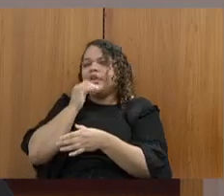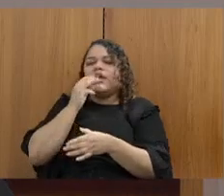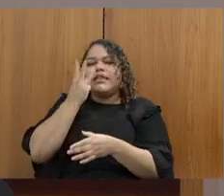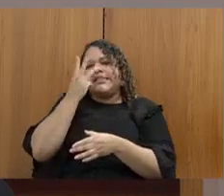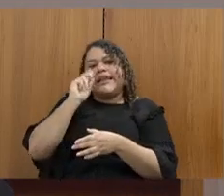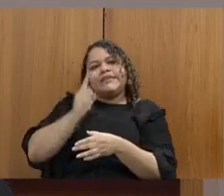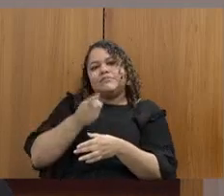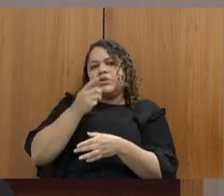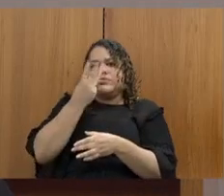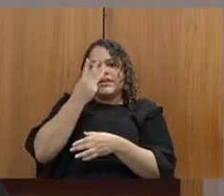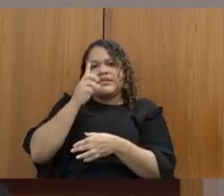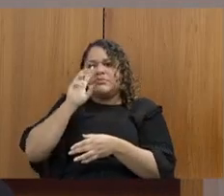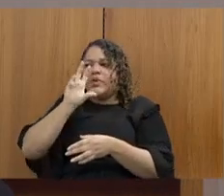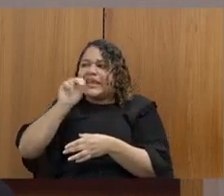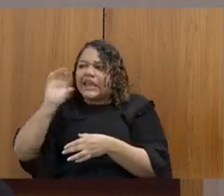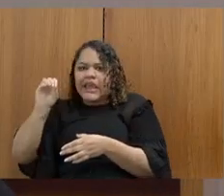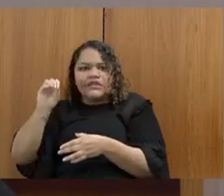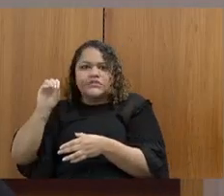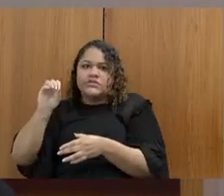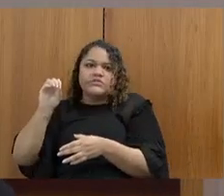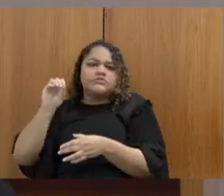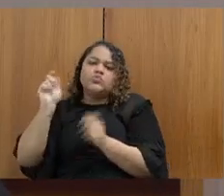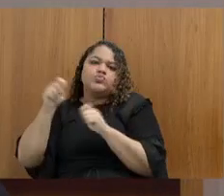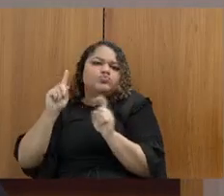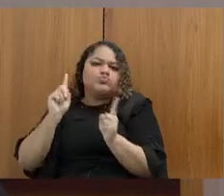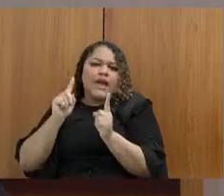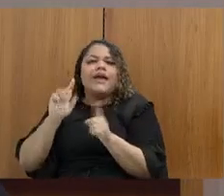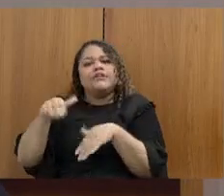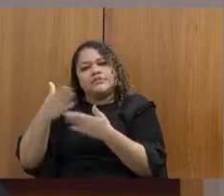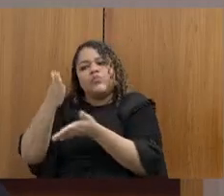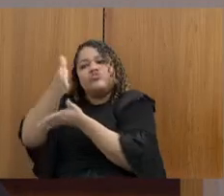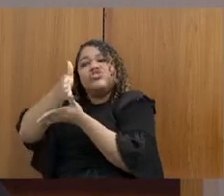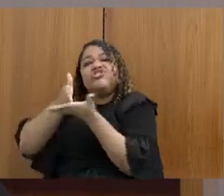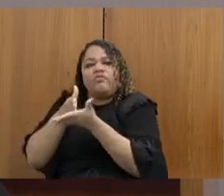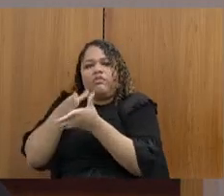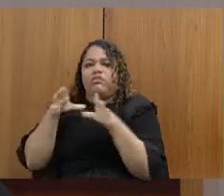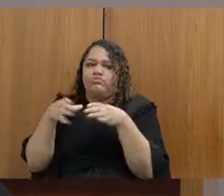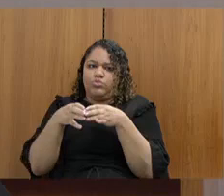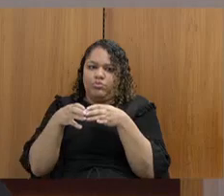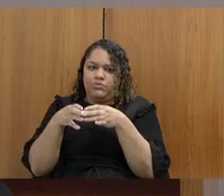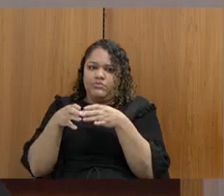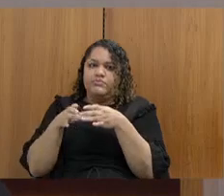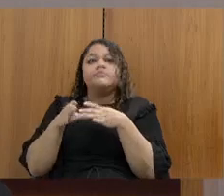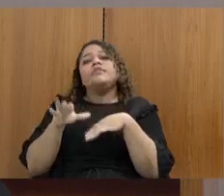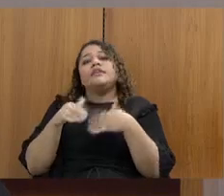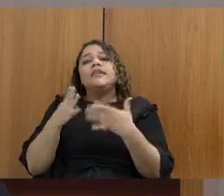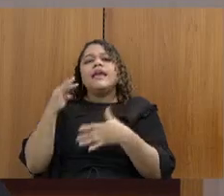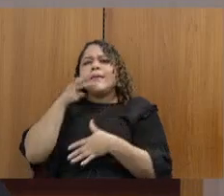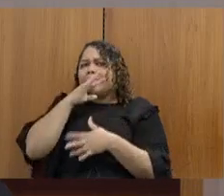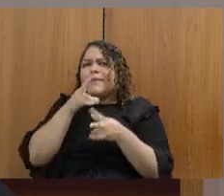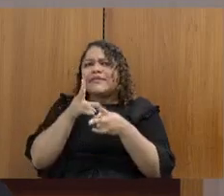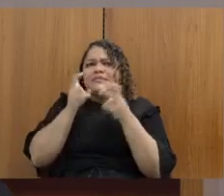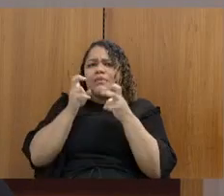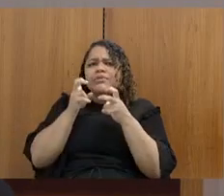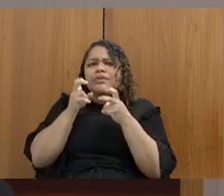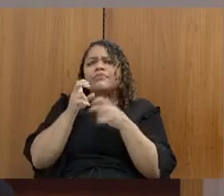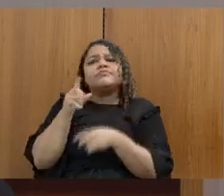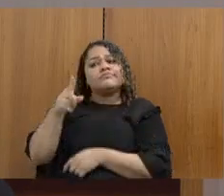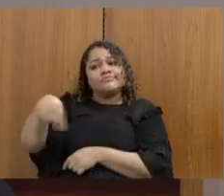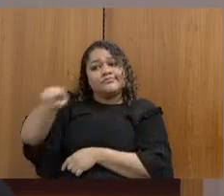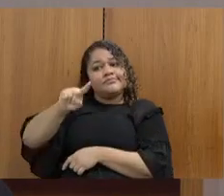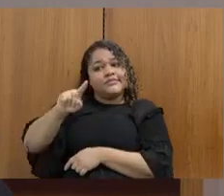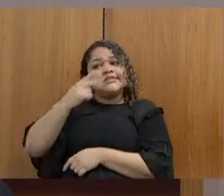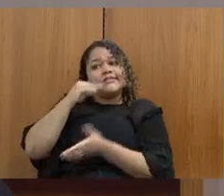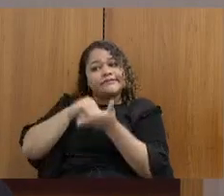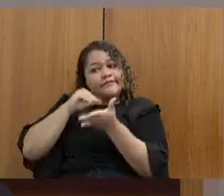.500 pessoas, essa turma é dividida. O que a gente percebe é, muitas vezes, que o próprio grupo de vocês é desunido. Então,